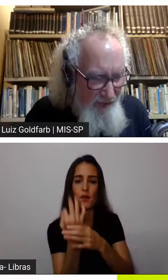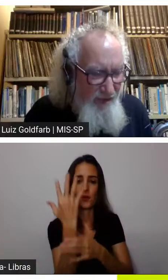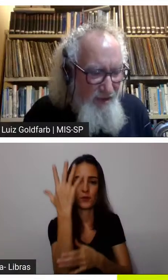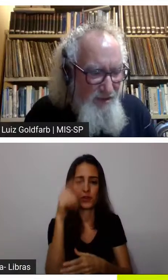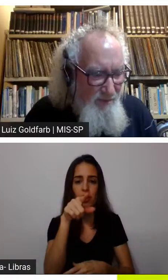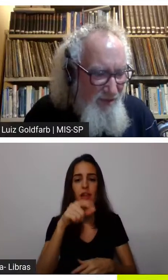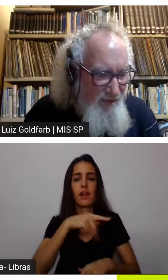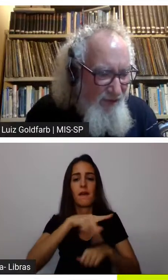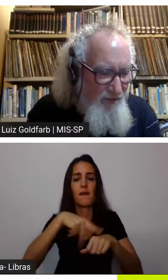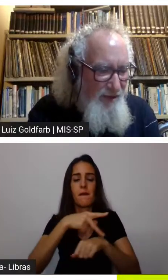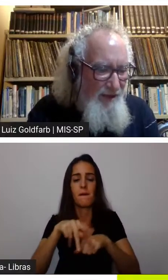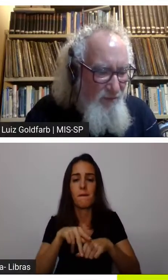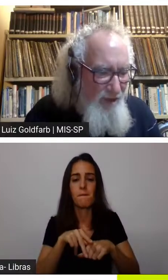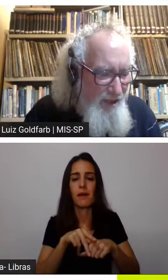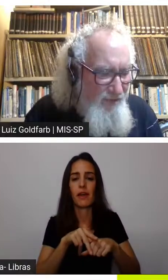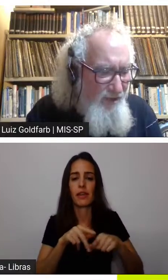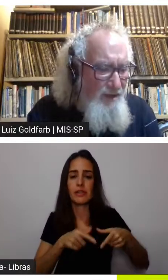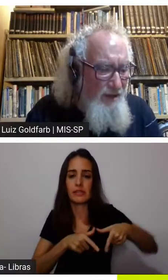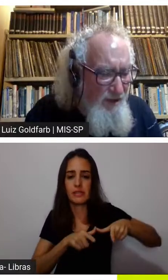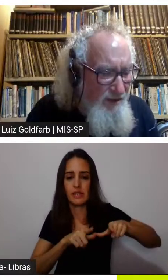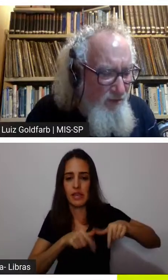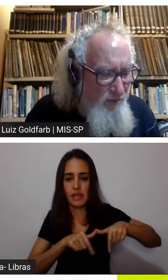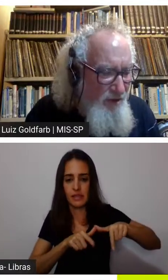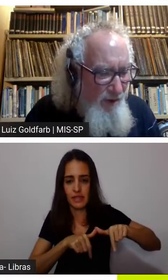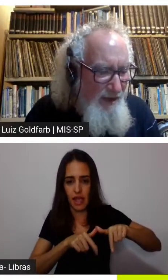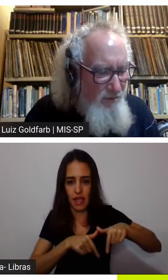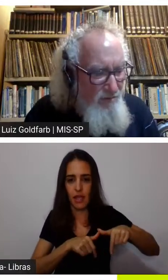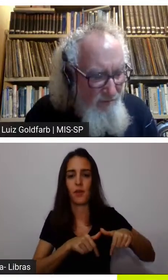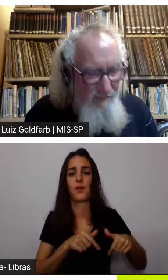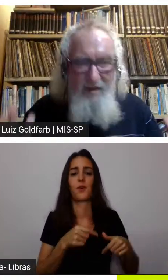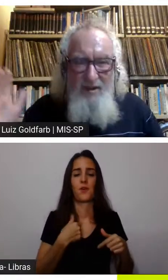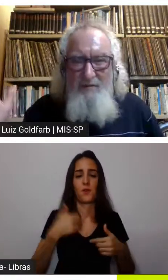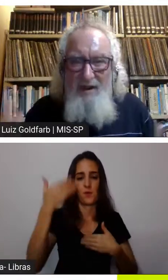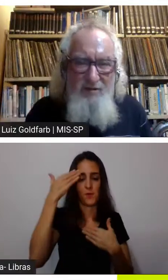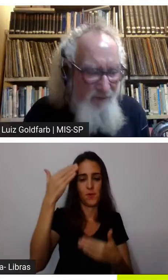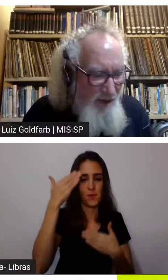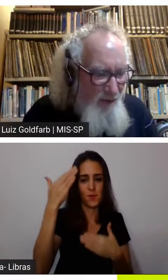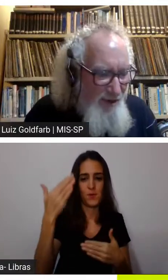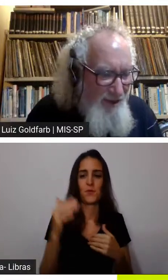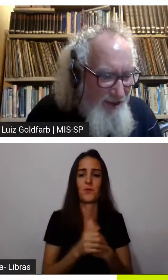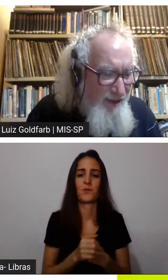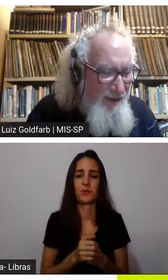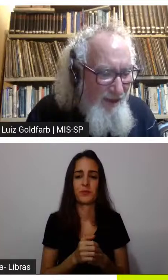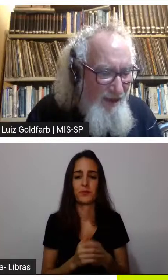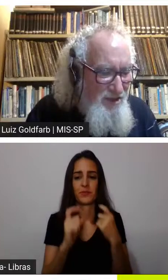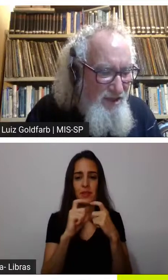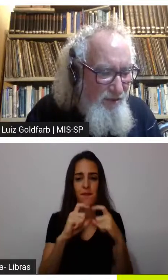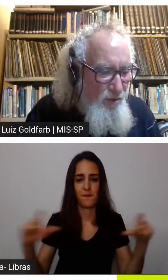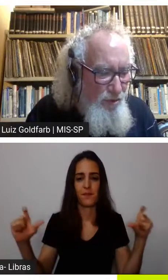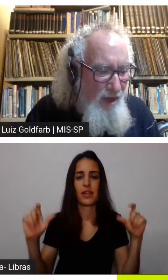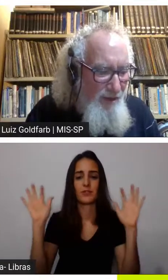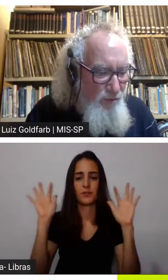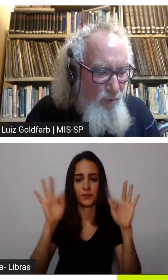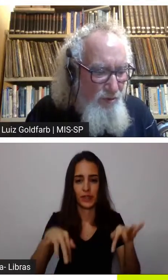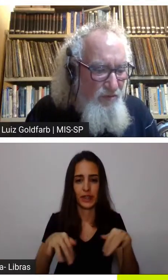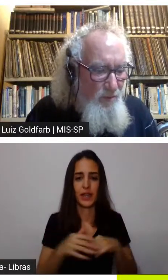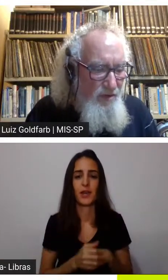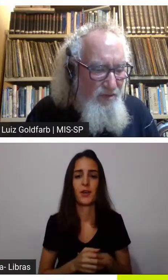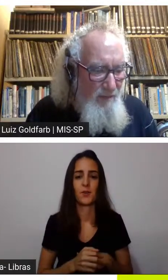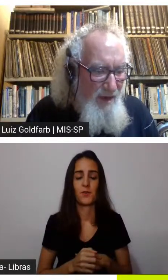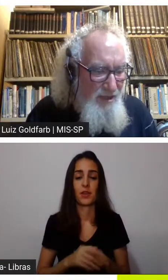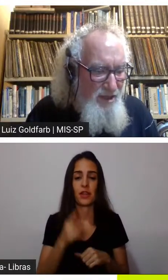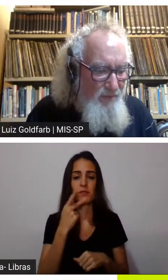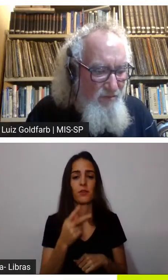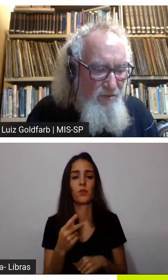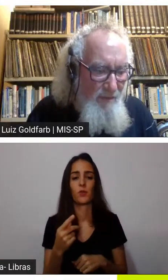consciência de preservação da natureza então o Eduardo vai ser a frase final aqui gratidão total a todos